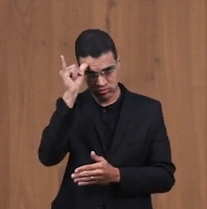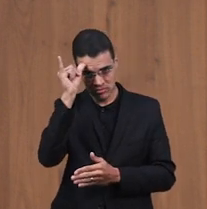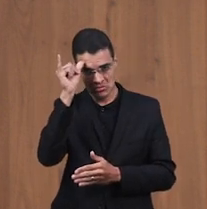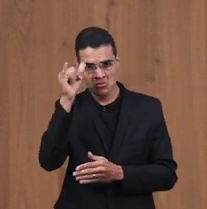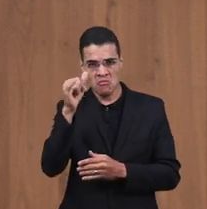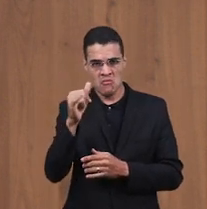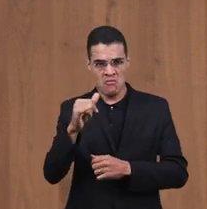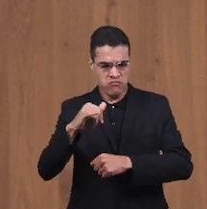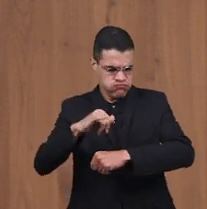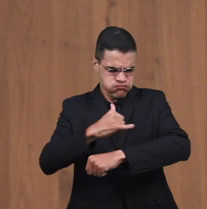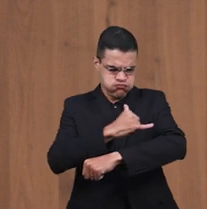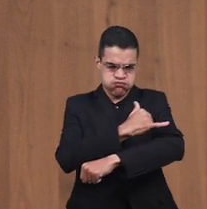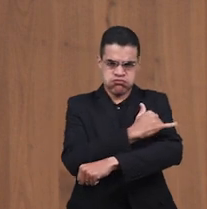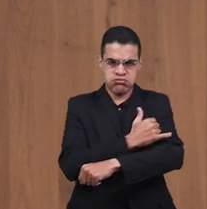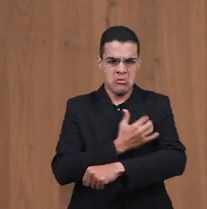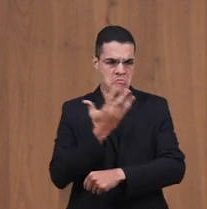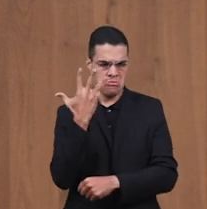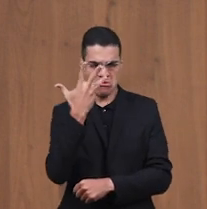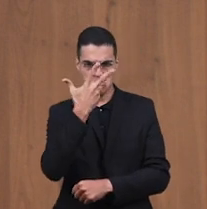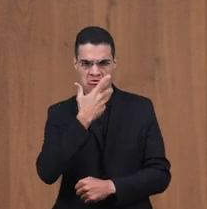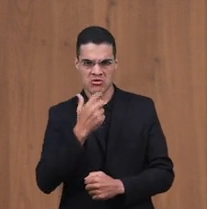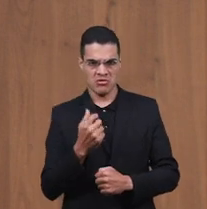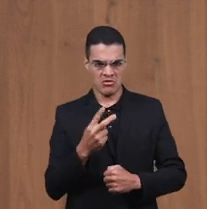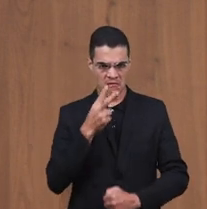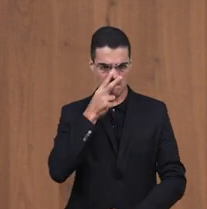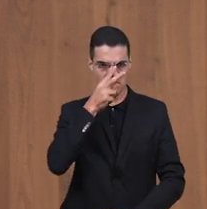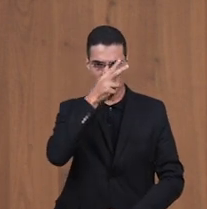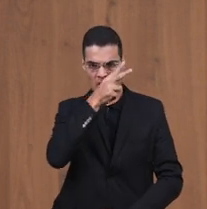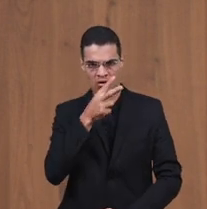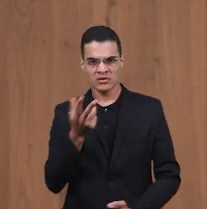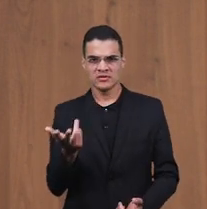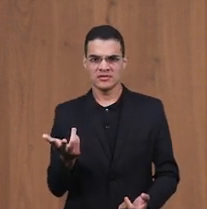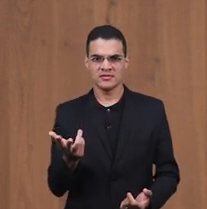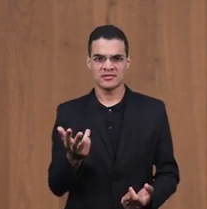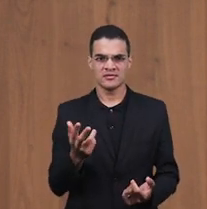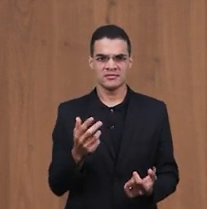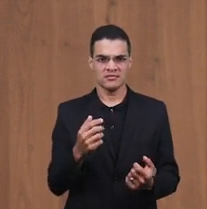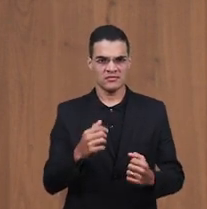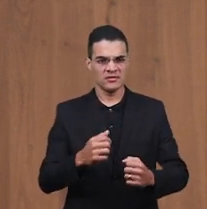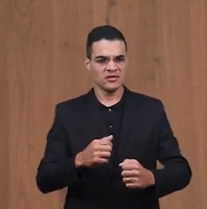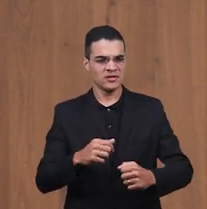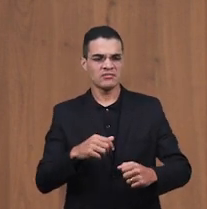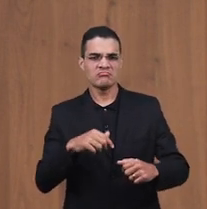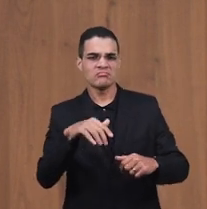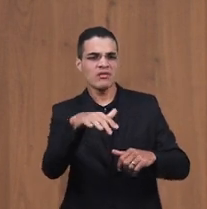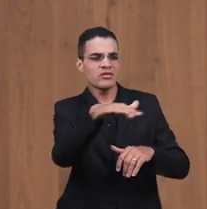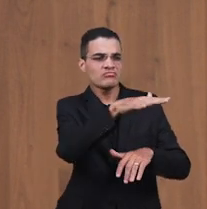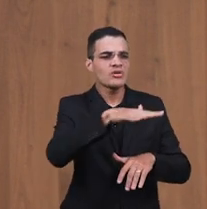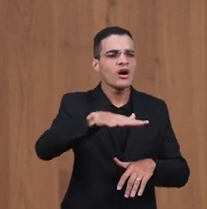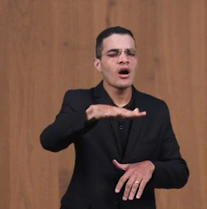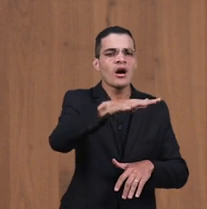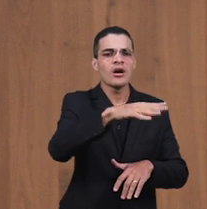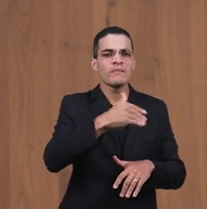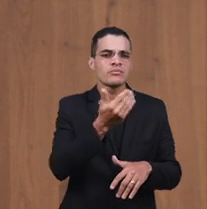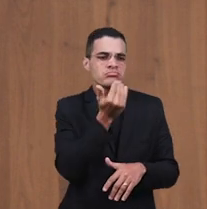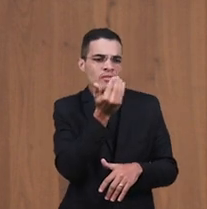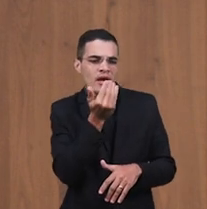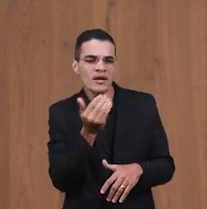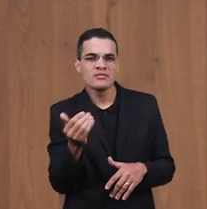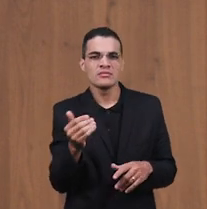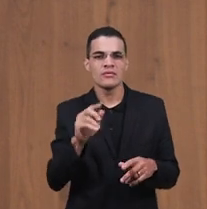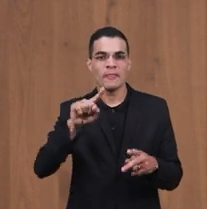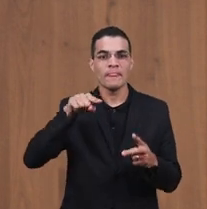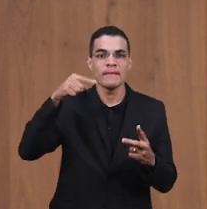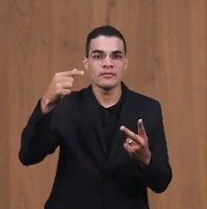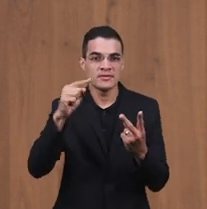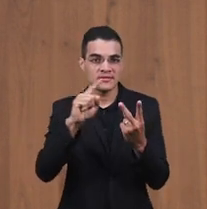à vista Gordas de carne, fortes E depois E elas pastavam na relva Depois